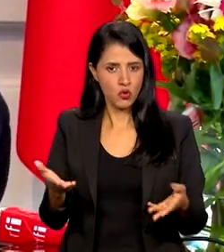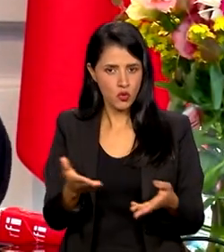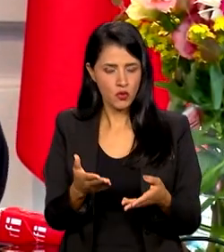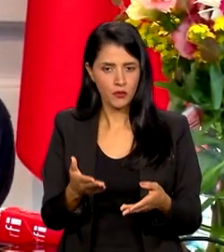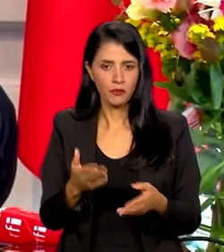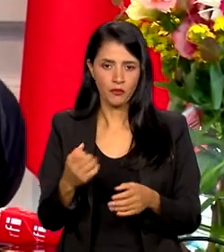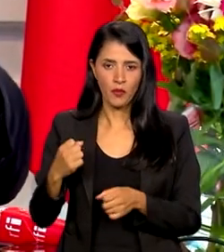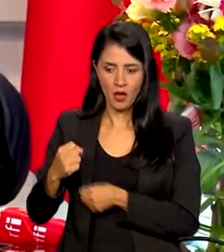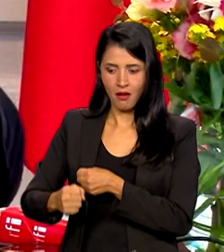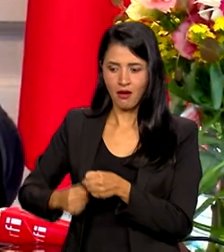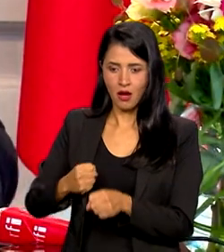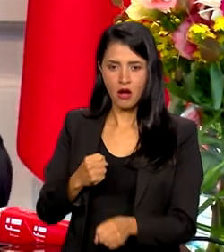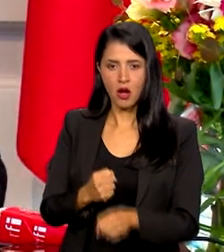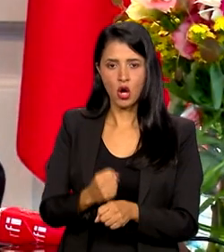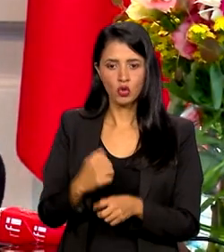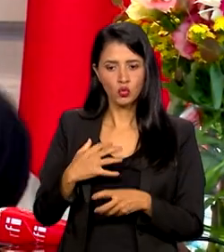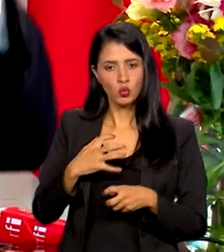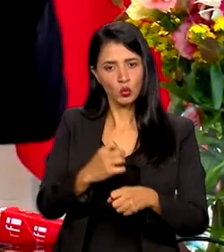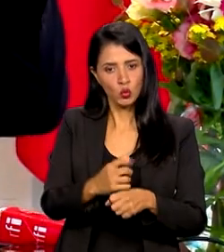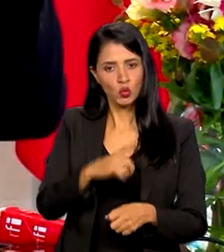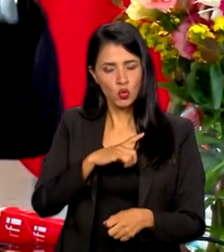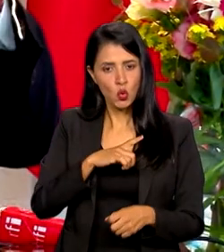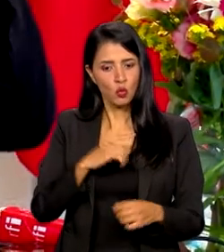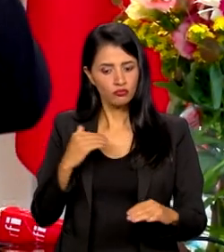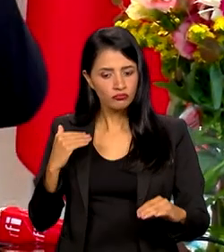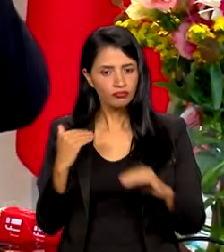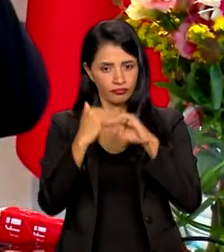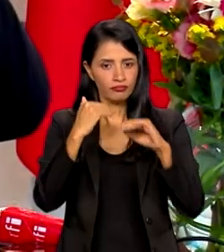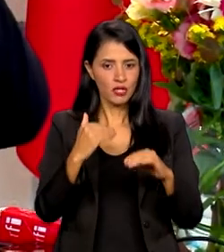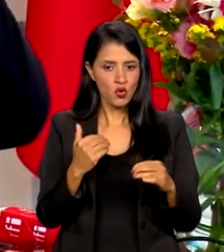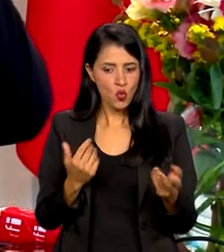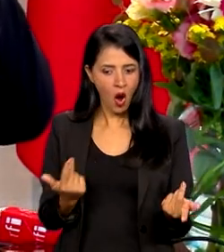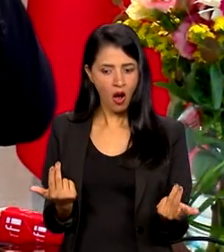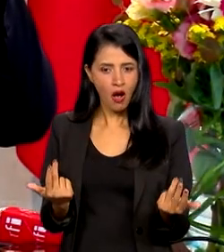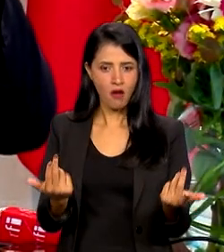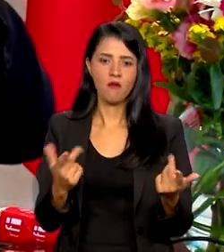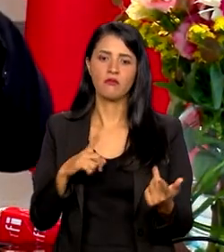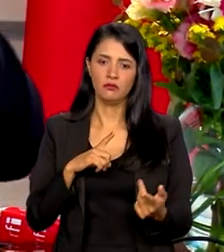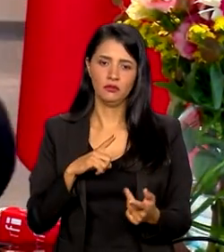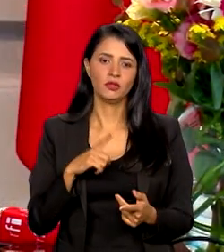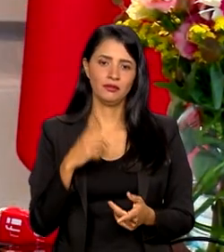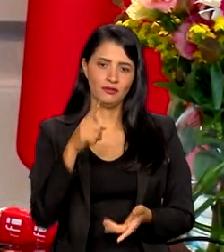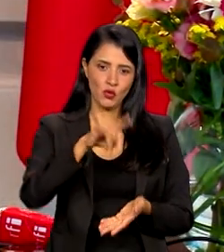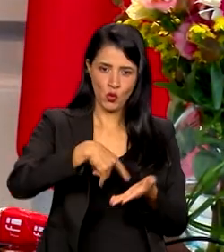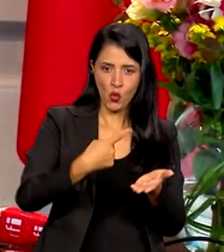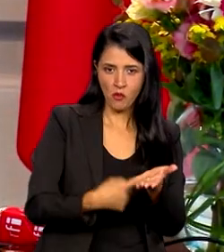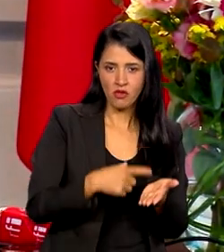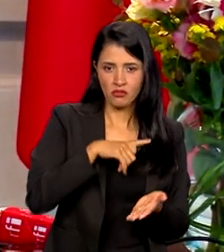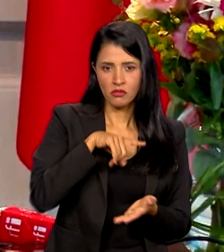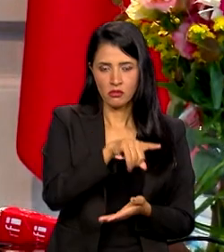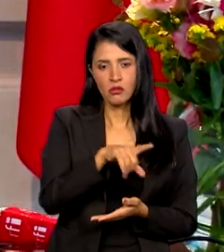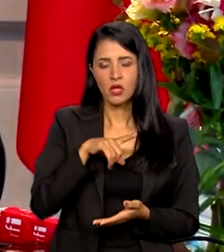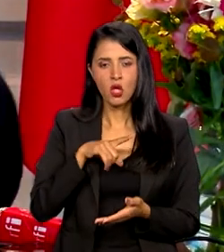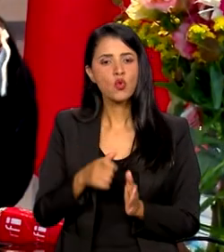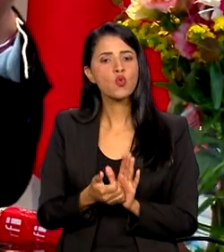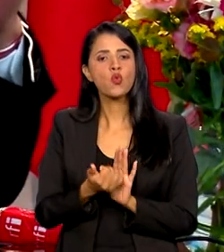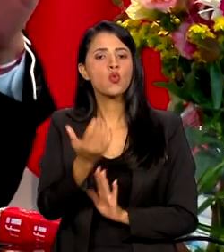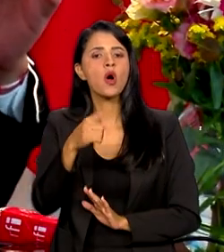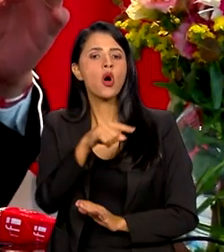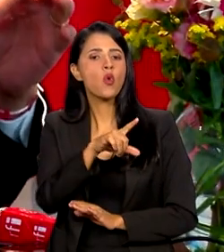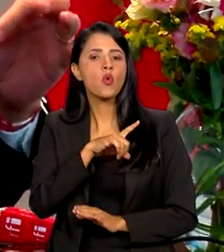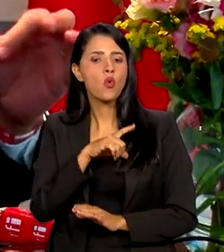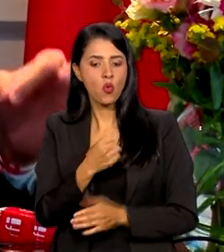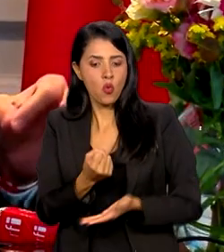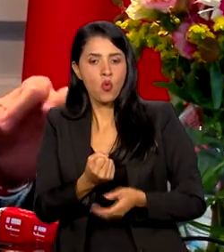Os anos de equivalência... Tem até no acordo, tem os anos que significa quais são os anos do ensino fundamental, porque no Brasil é o